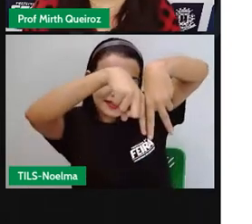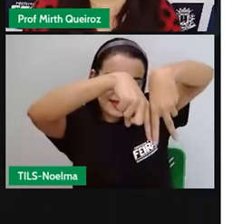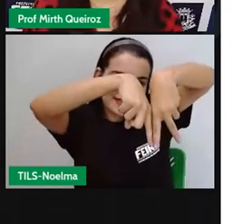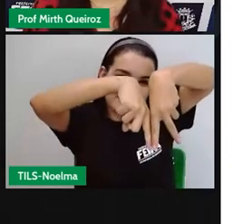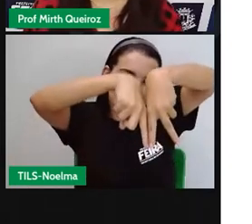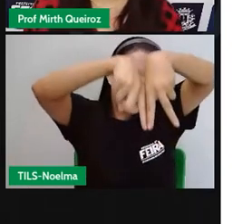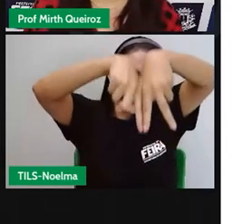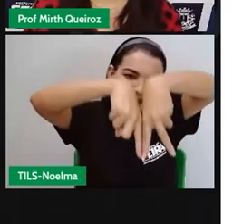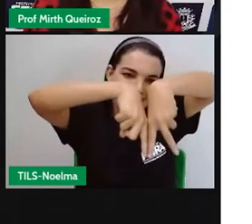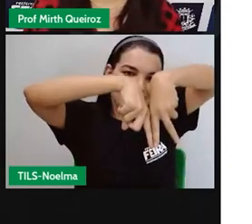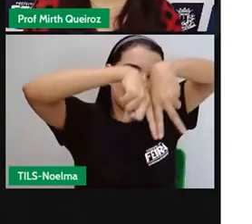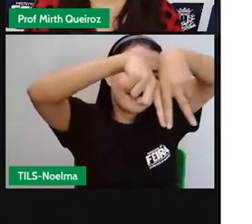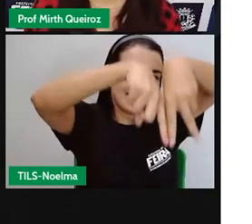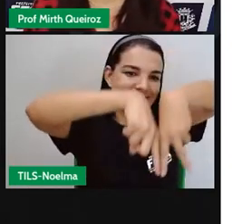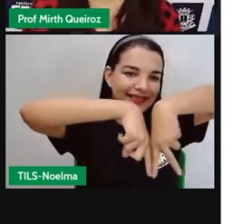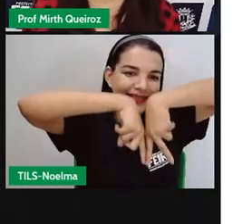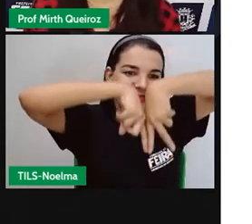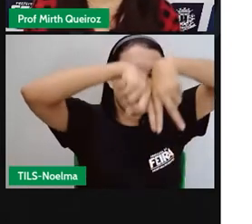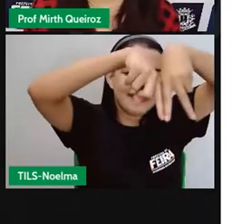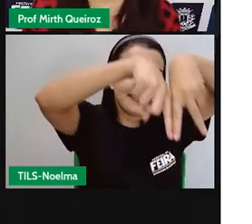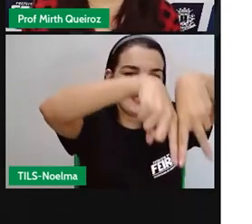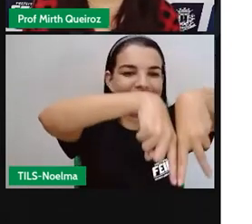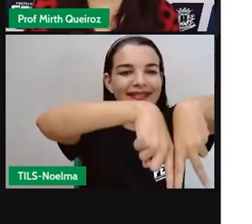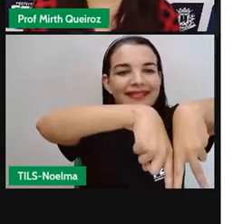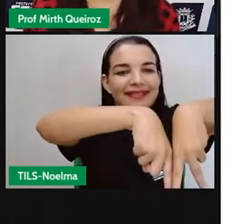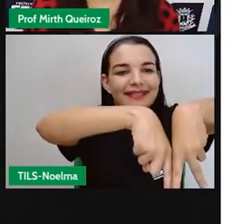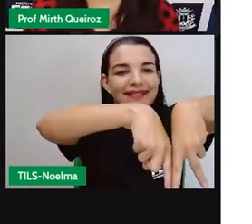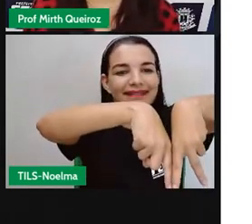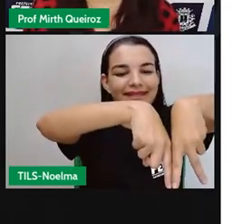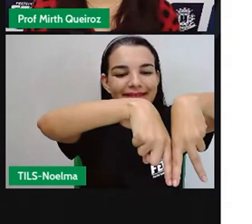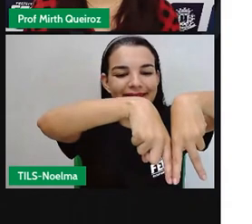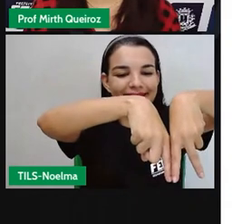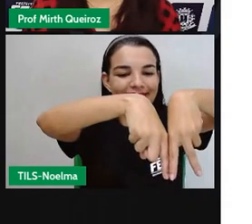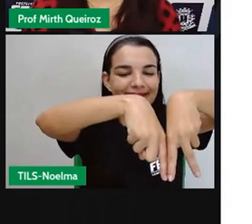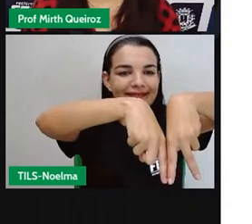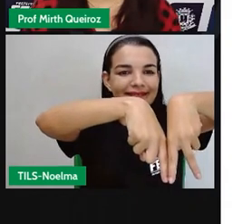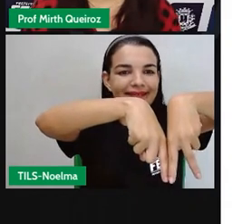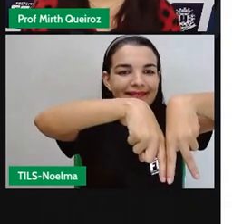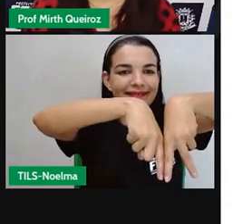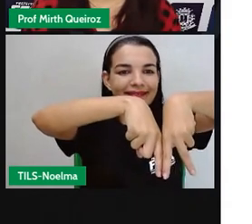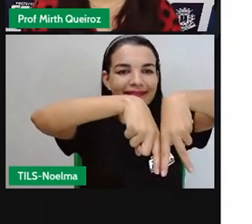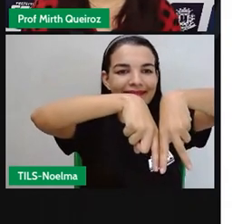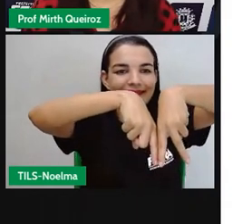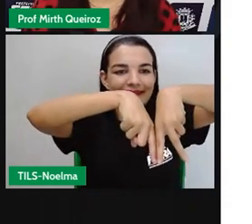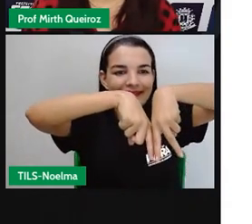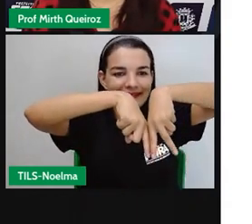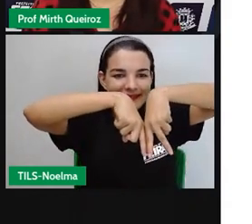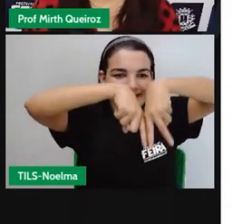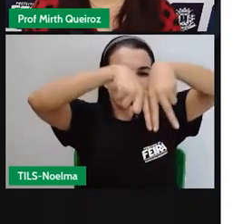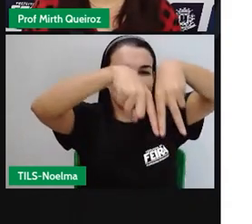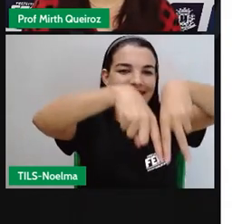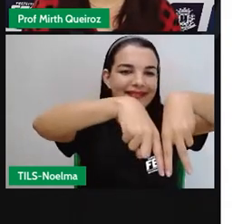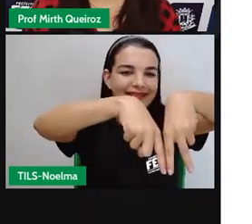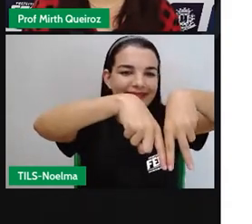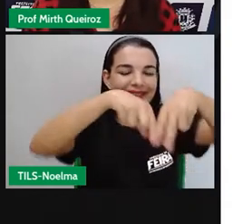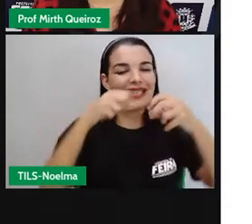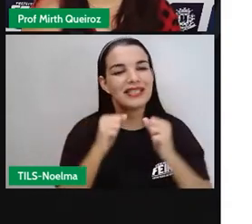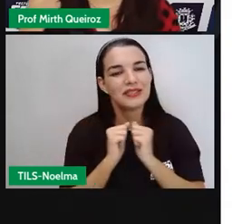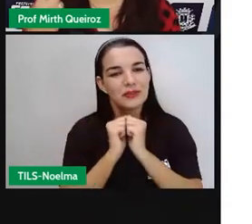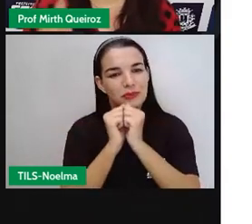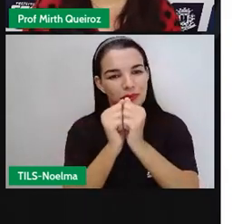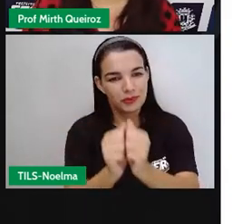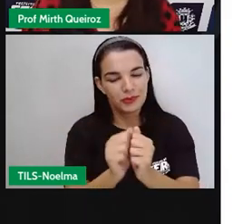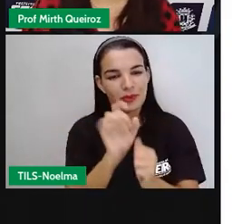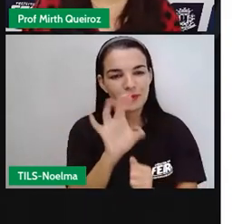Porque ficaria as duas pernas, os dois pés do outro lado. E dois pés dos parceiros juntos